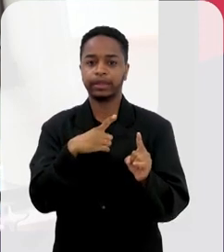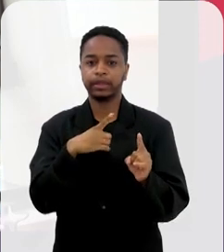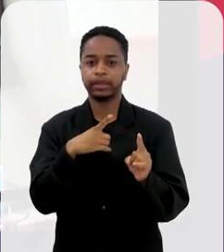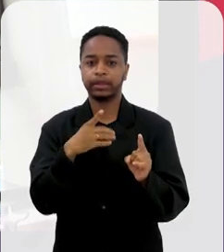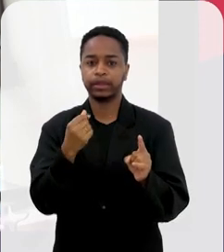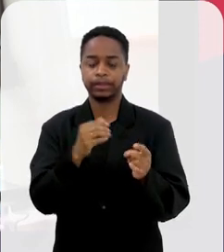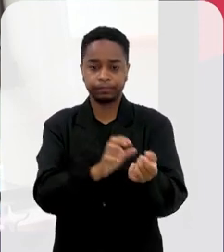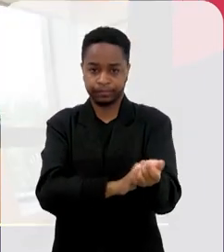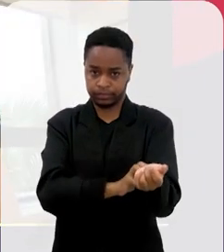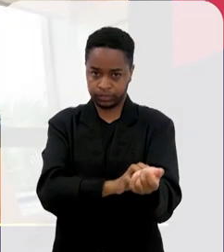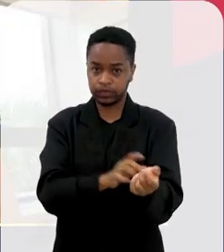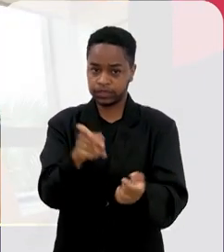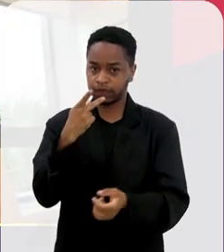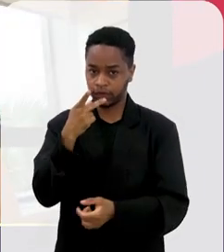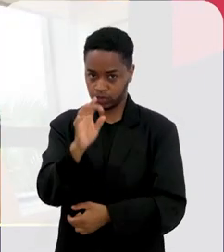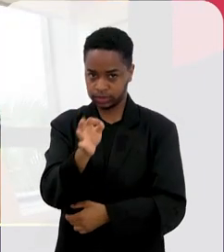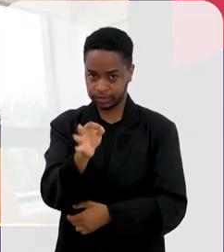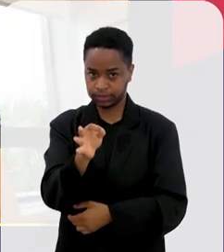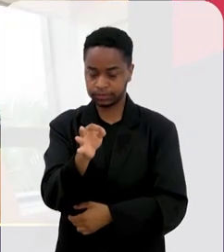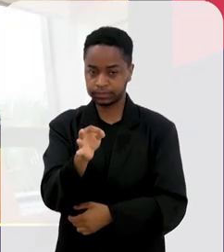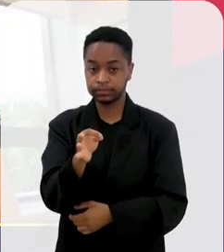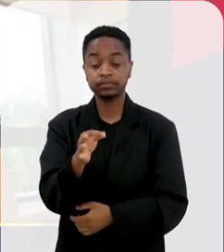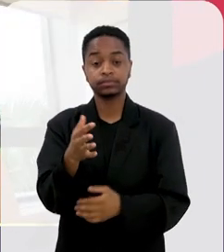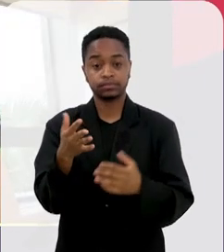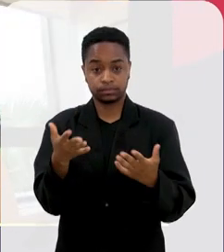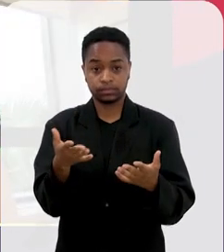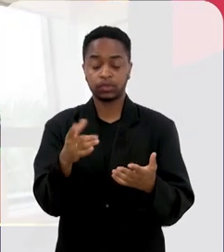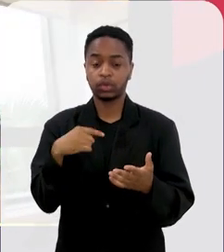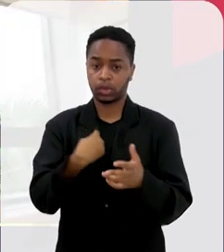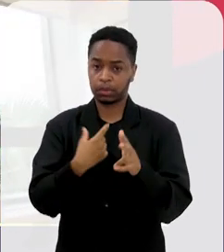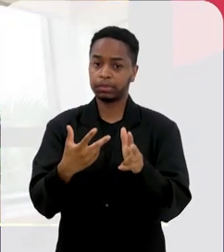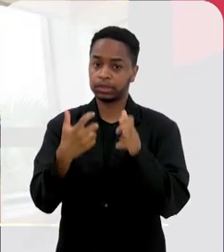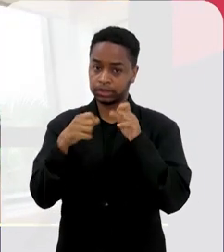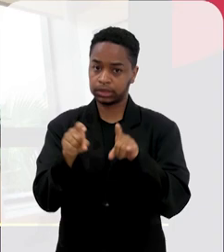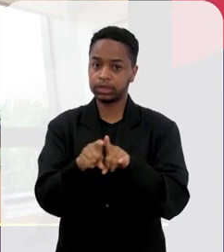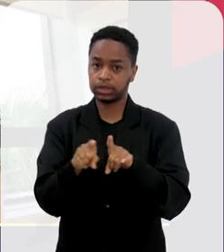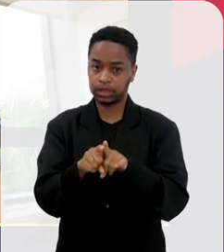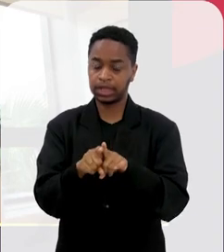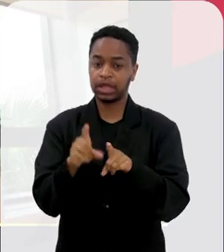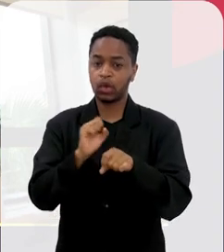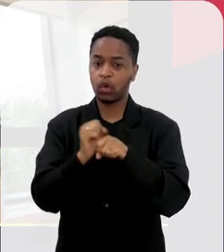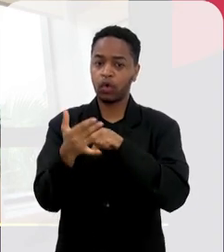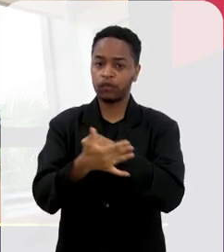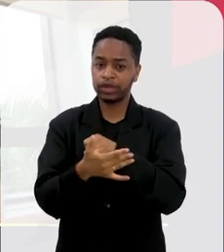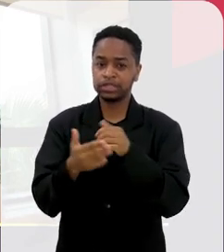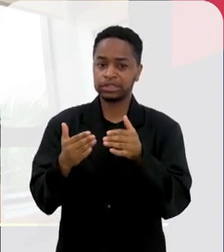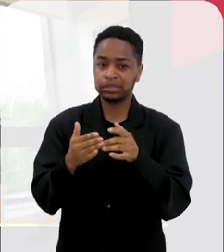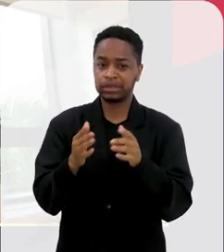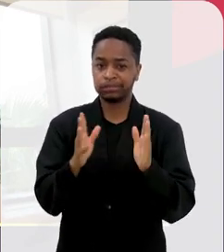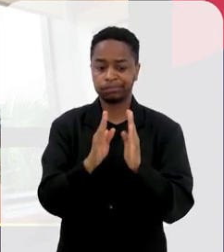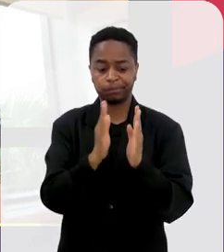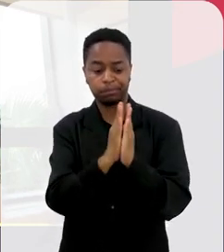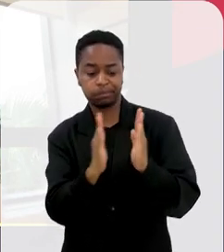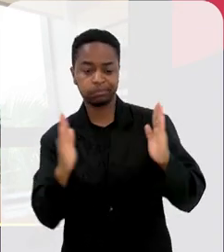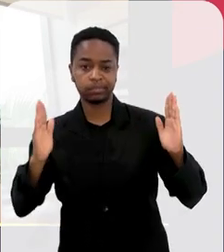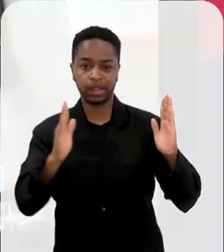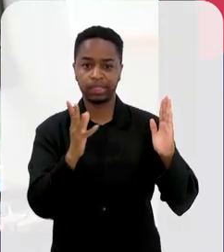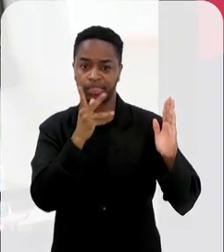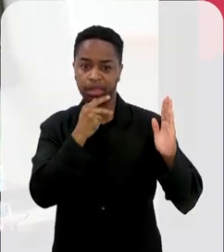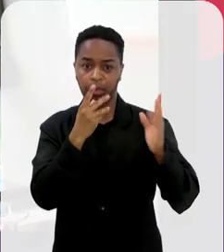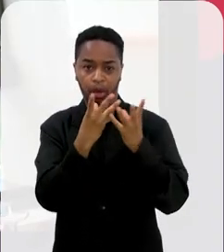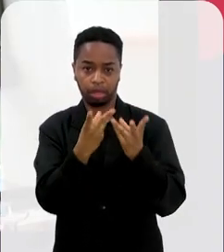urticárias que você está tendo. O que a gente tem visto também na Covid longa, no pós-Covid,